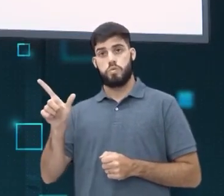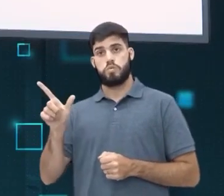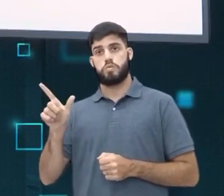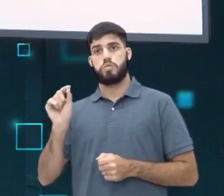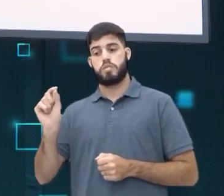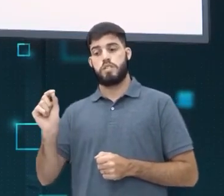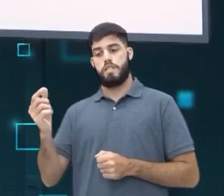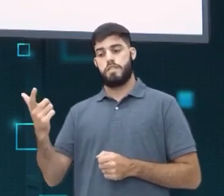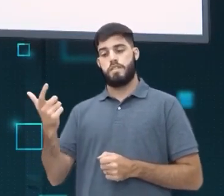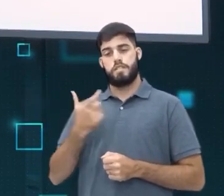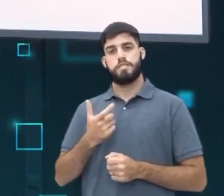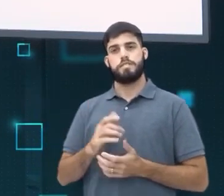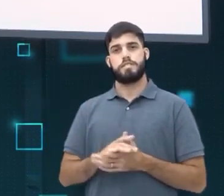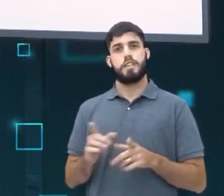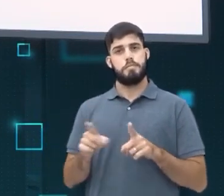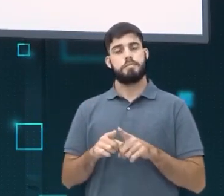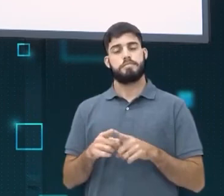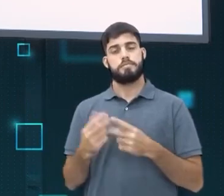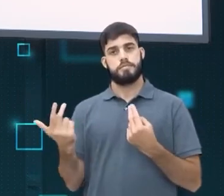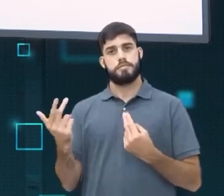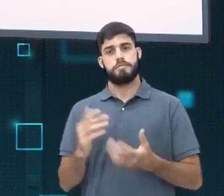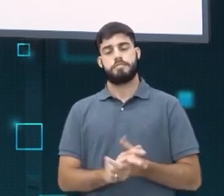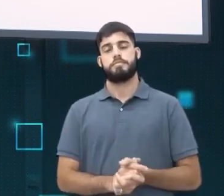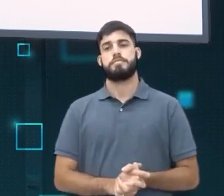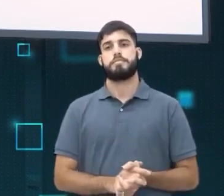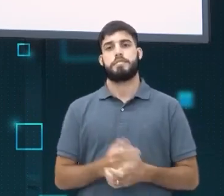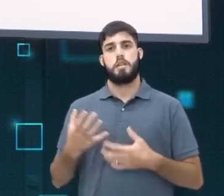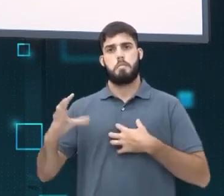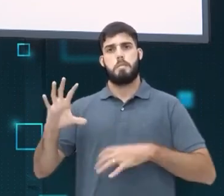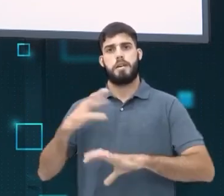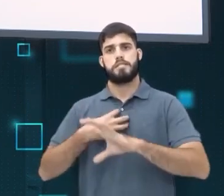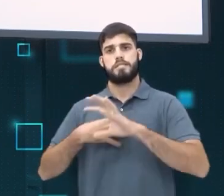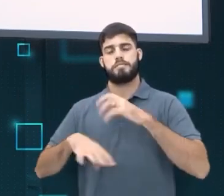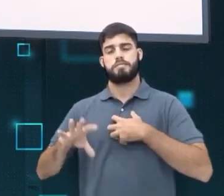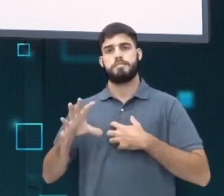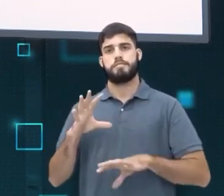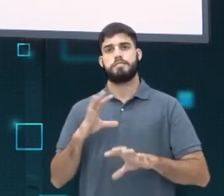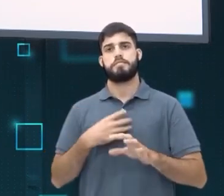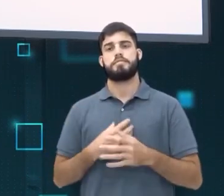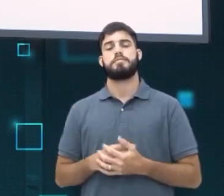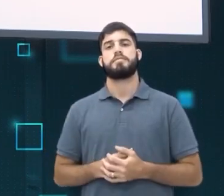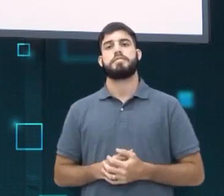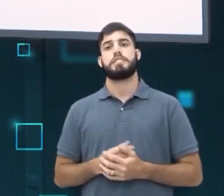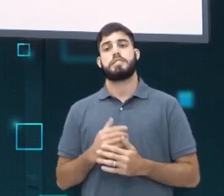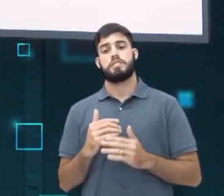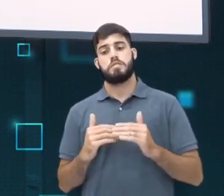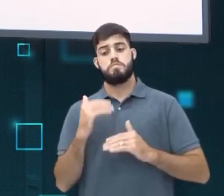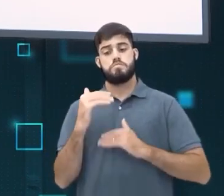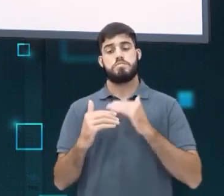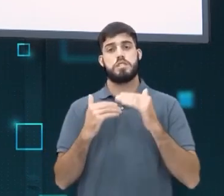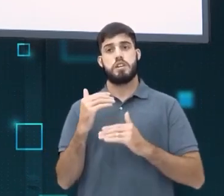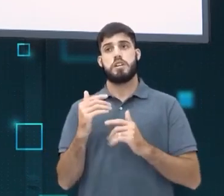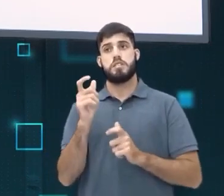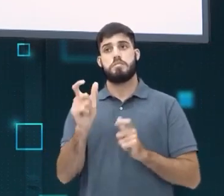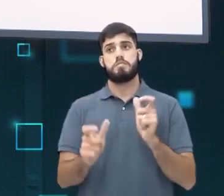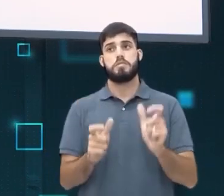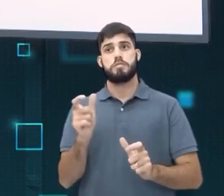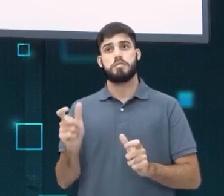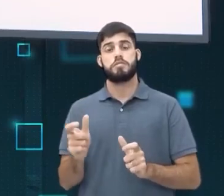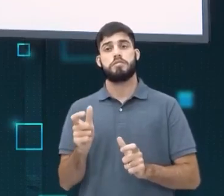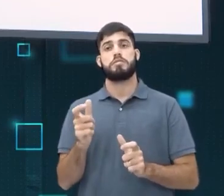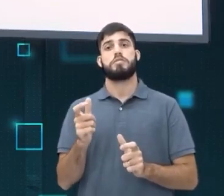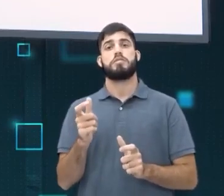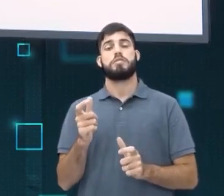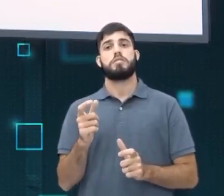por você. Certo gente? O combate à violência na internet é um trabalho de formiguinha. Se cada um fizer sua parte,